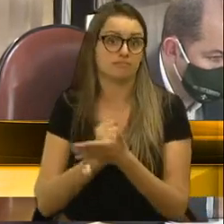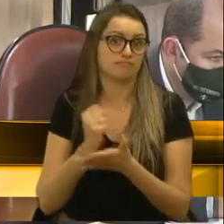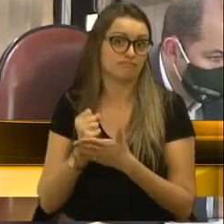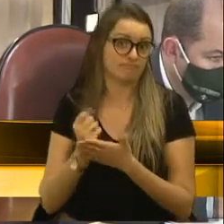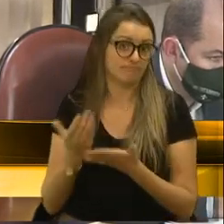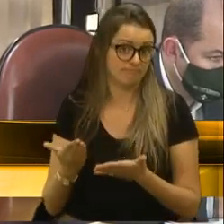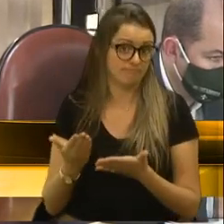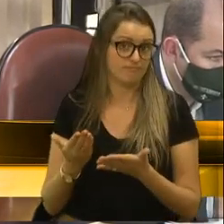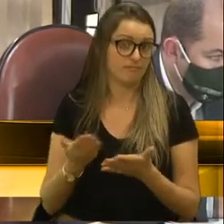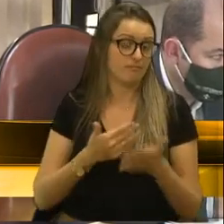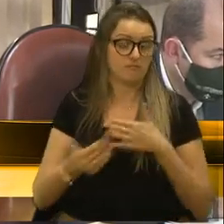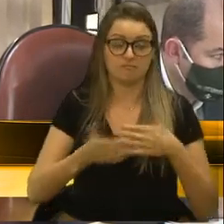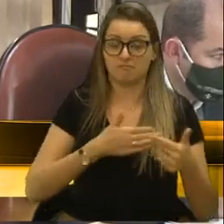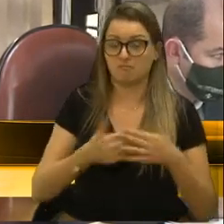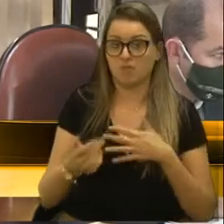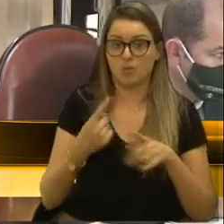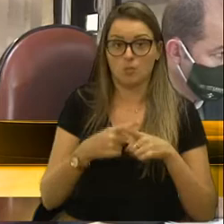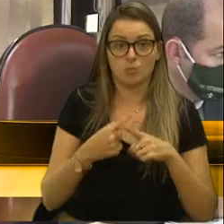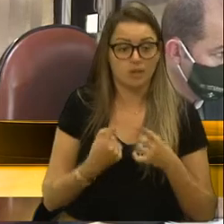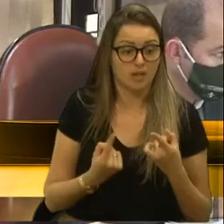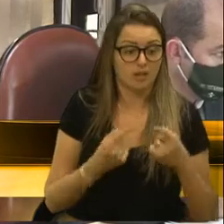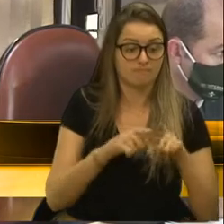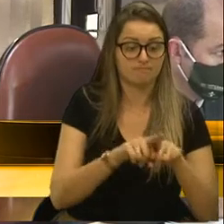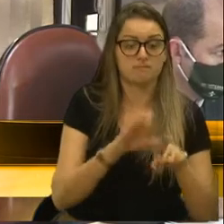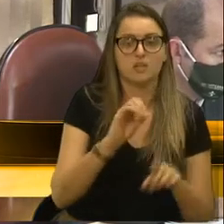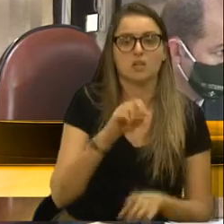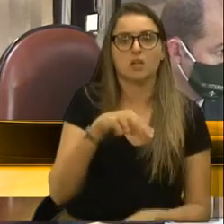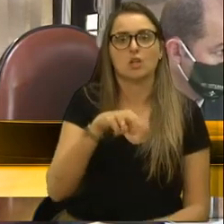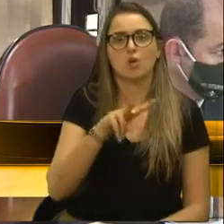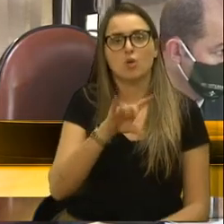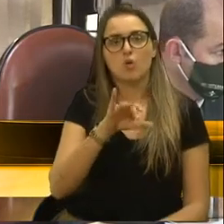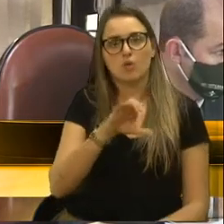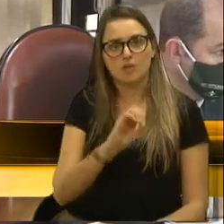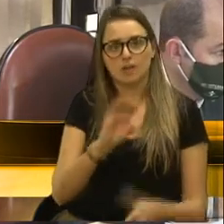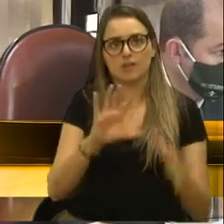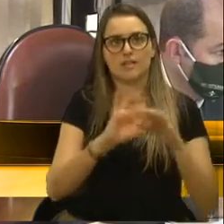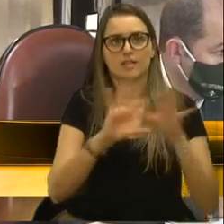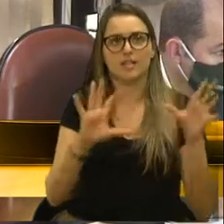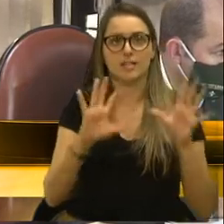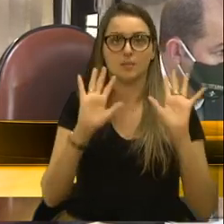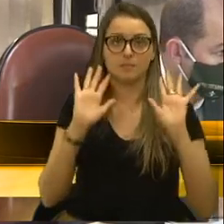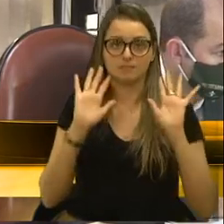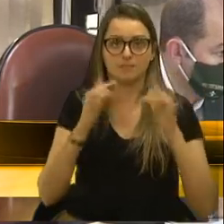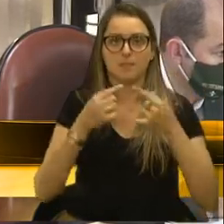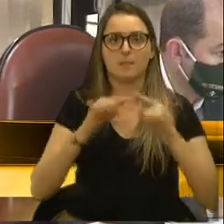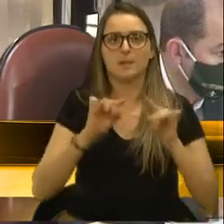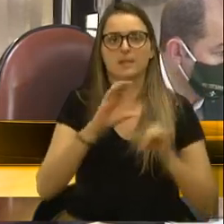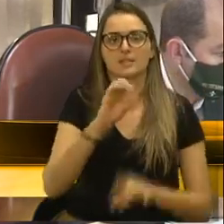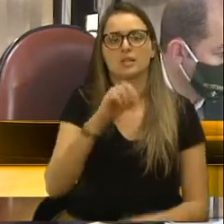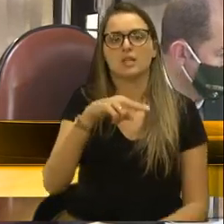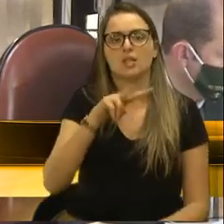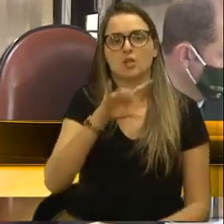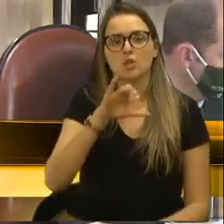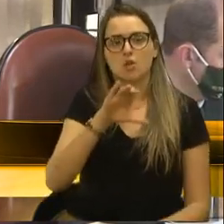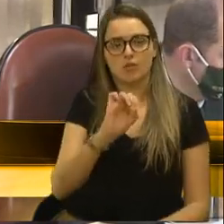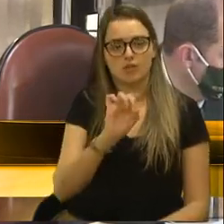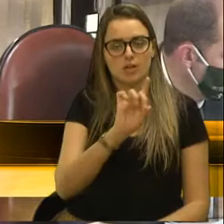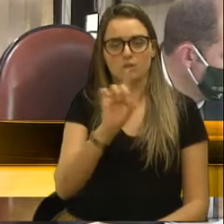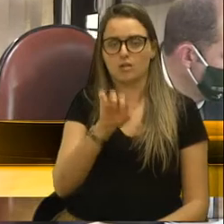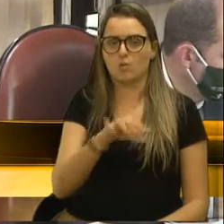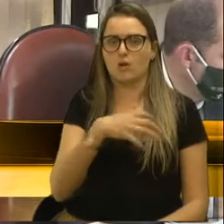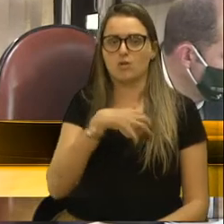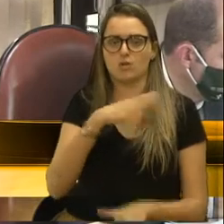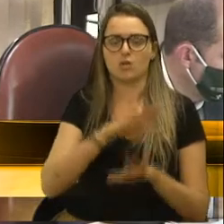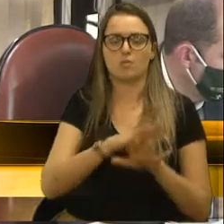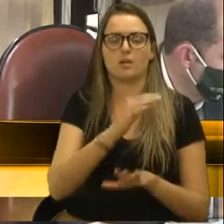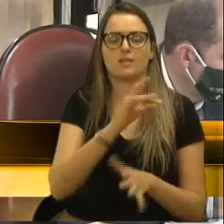Qualquer. Porque os convênios vão estar abertos dessa forma. Mas, como eu disse, o convênio, ele não é a forma mais adequada para esse